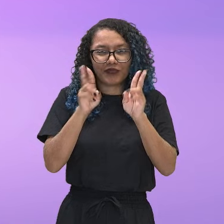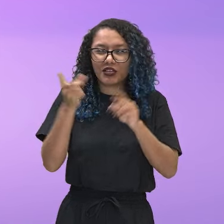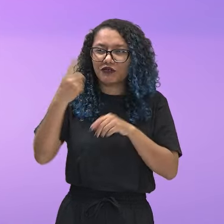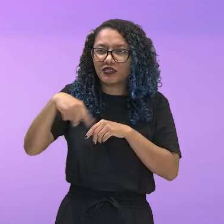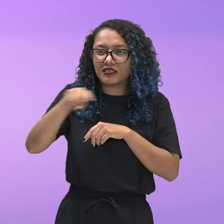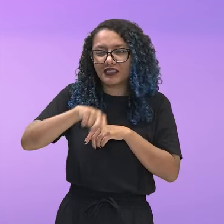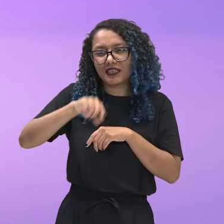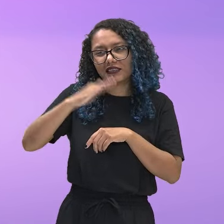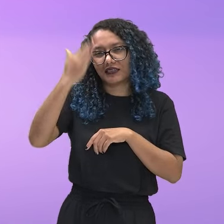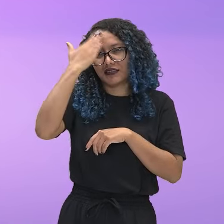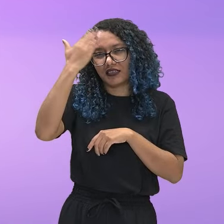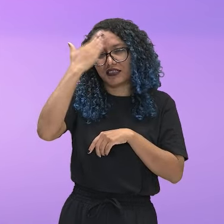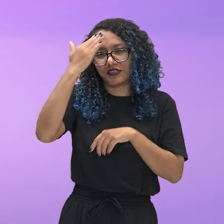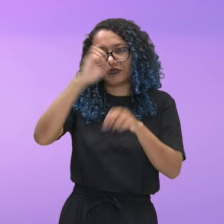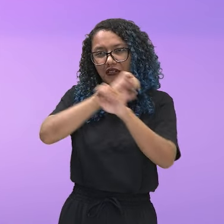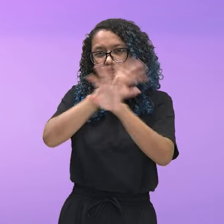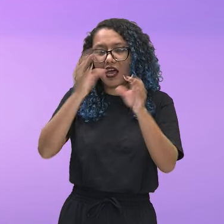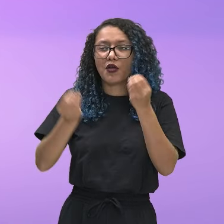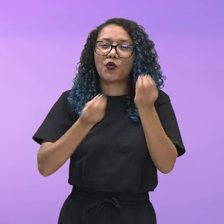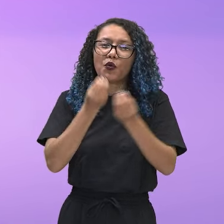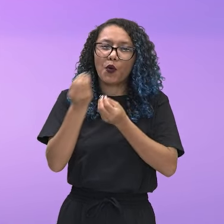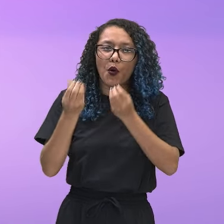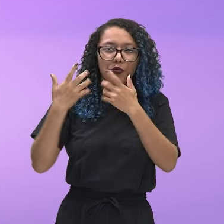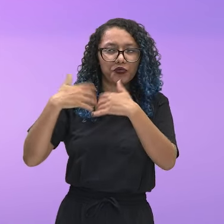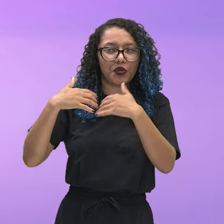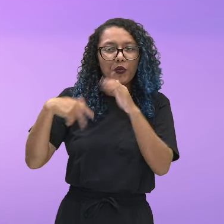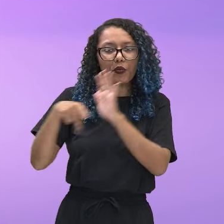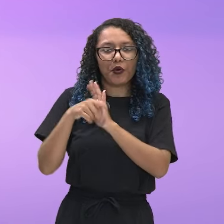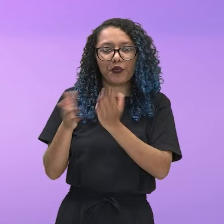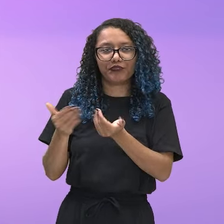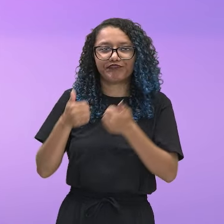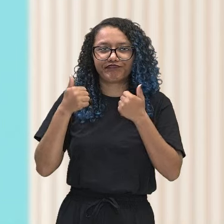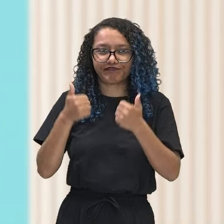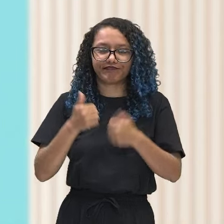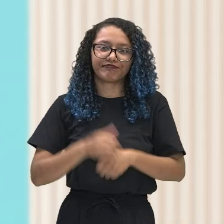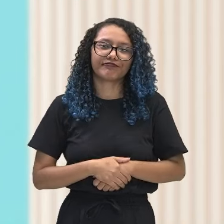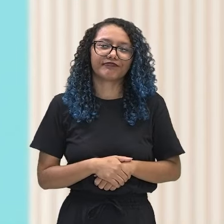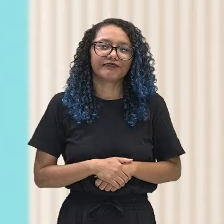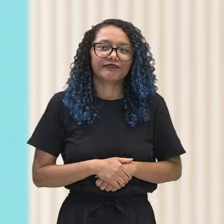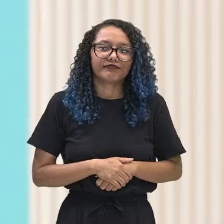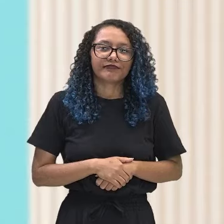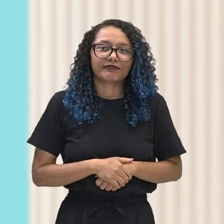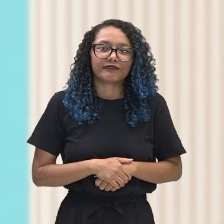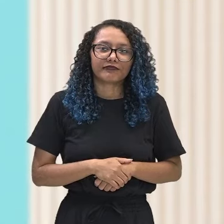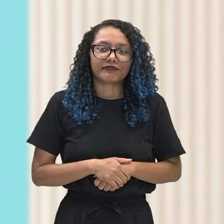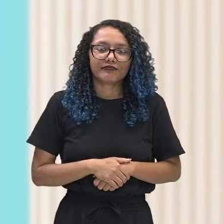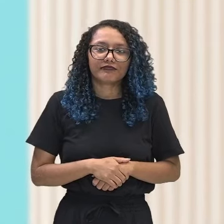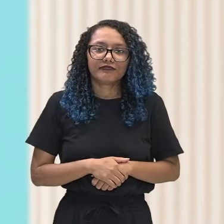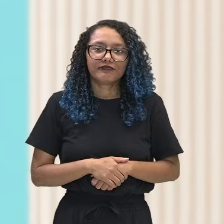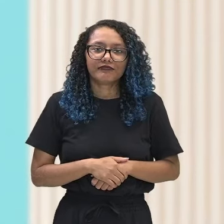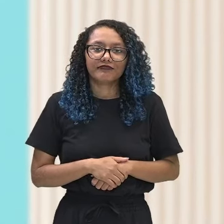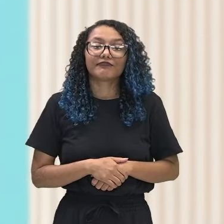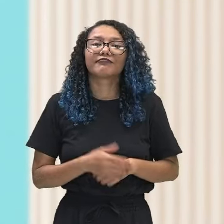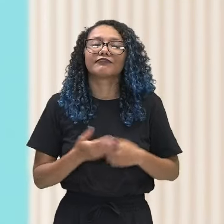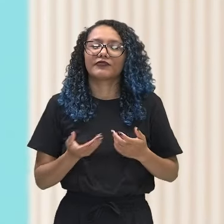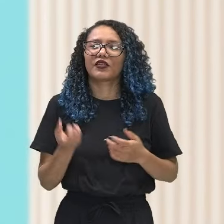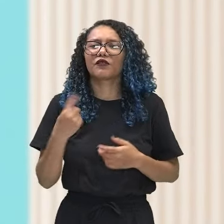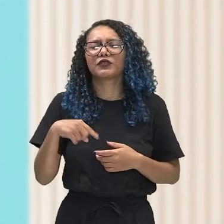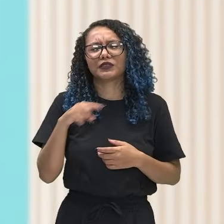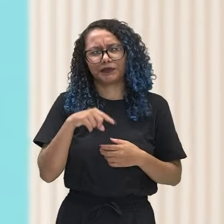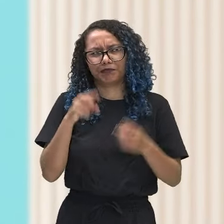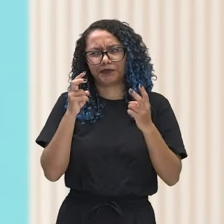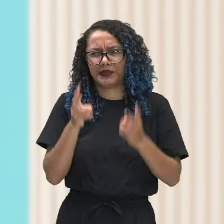neurociência da juventude e até uma próxima oportunidade. Muito bem, então vocês perceberam